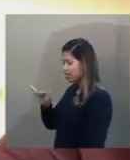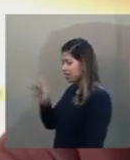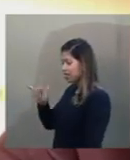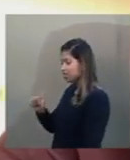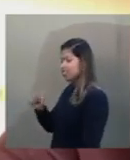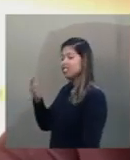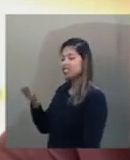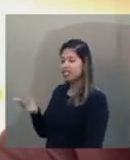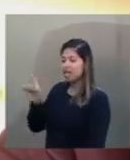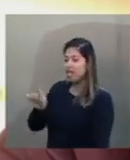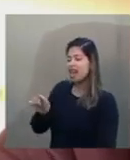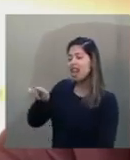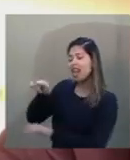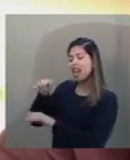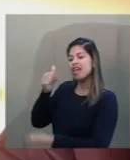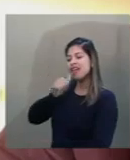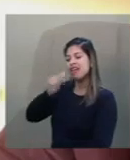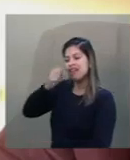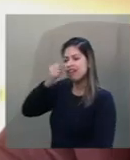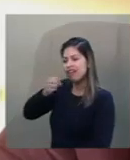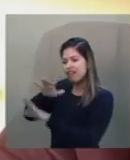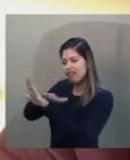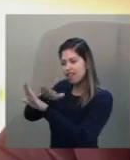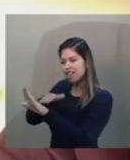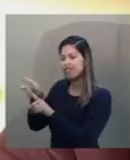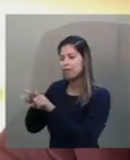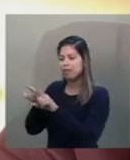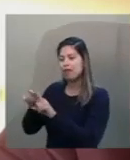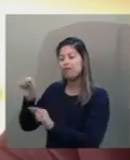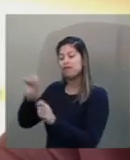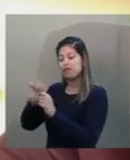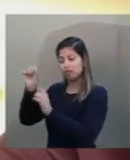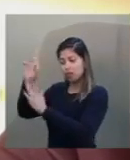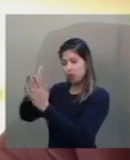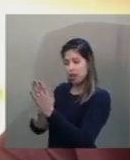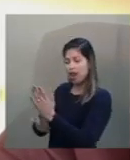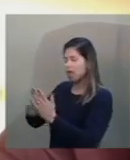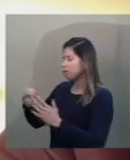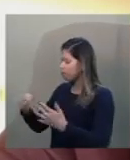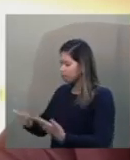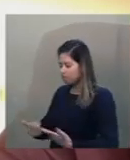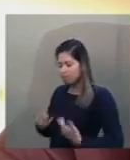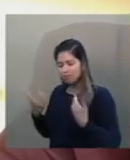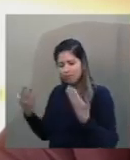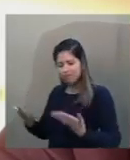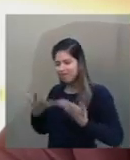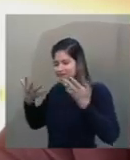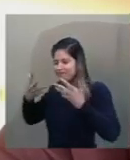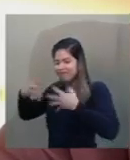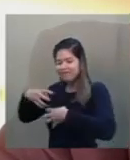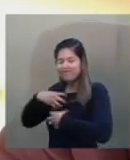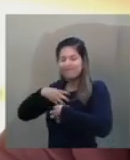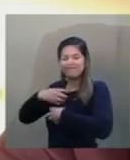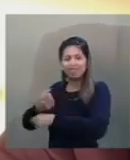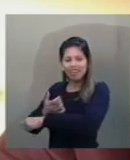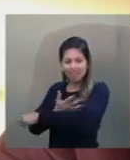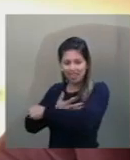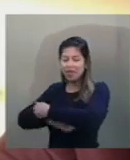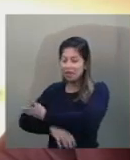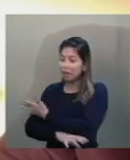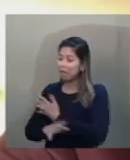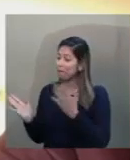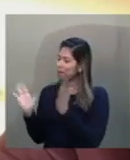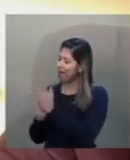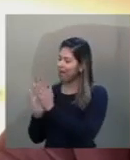pelo relatório emocionante. Muito obrigado, parabéns a todos e esse é um grande momento de júbilo para todos